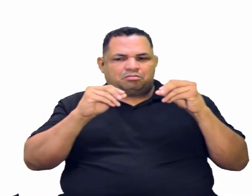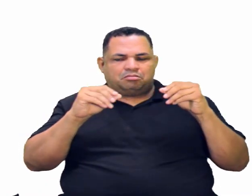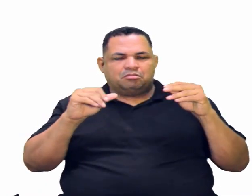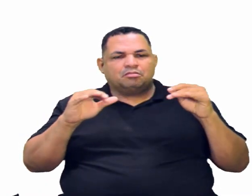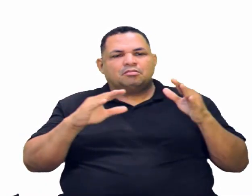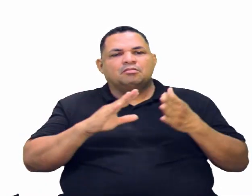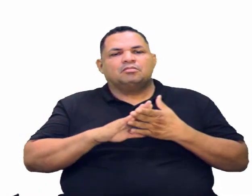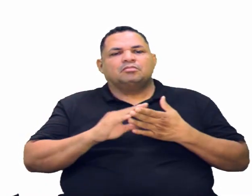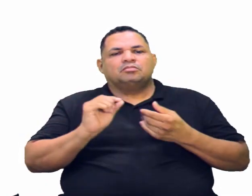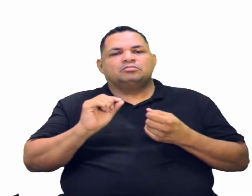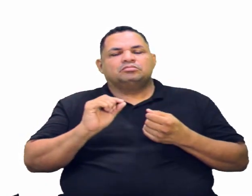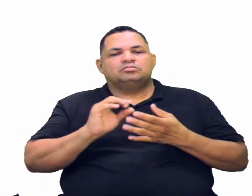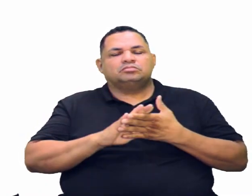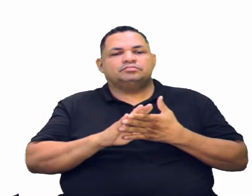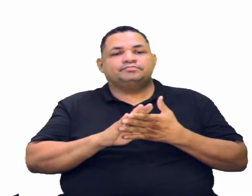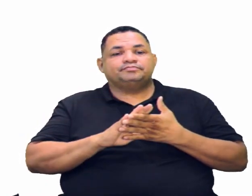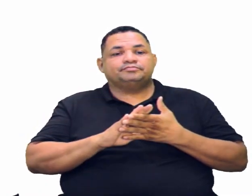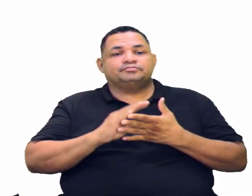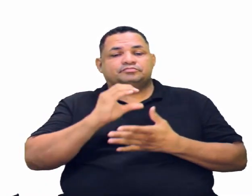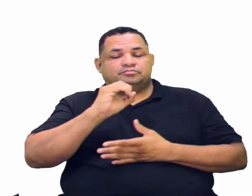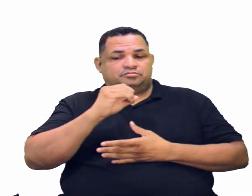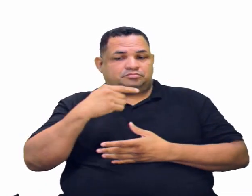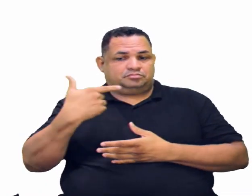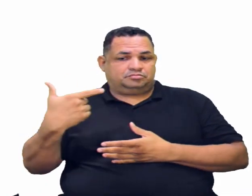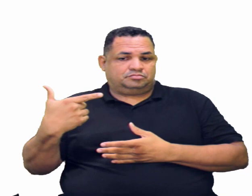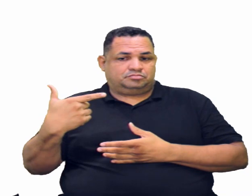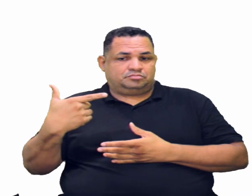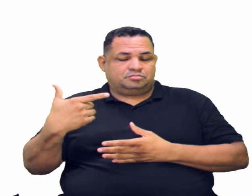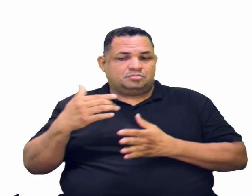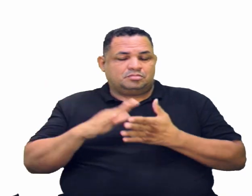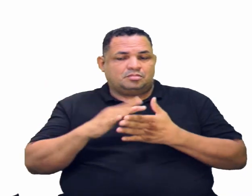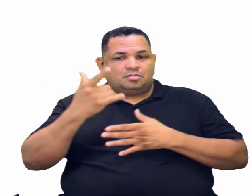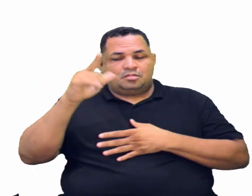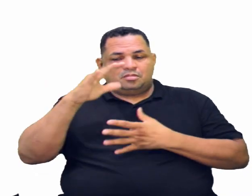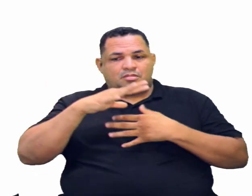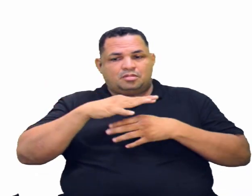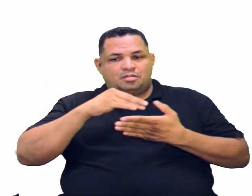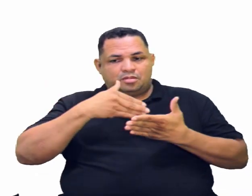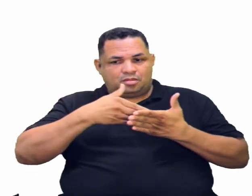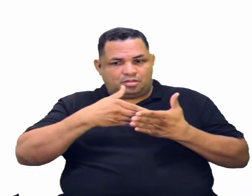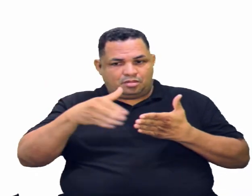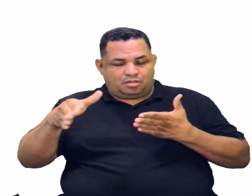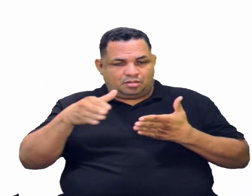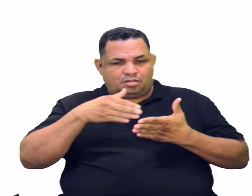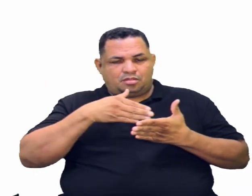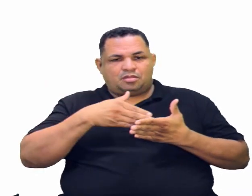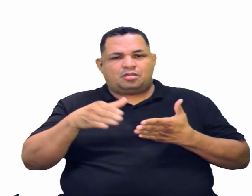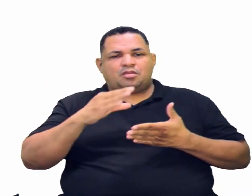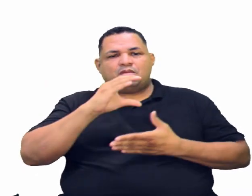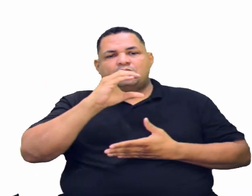dizer? Que o nosso oxigênio vai conseguir retirar o hidrogênio da nossa